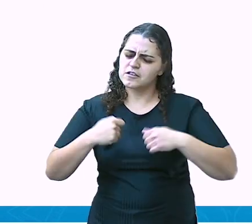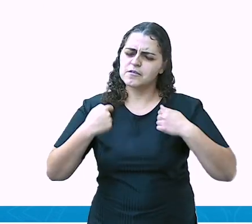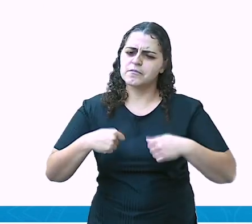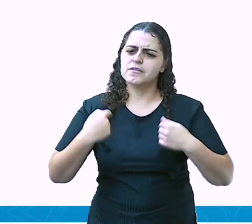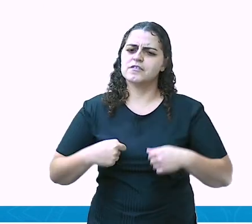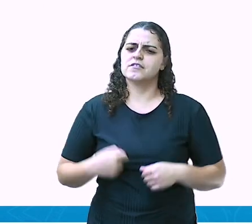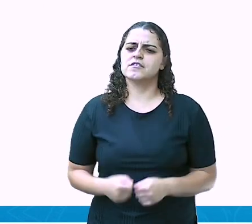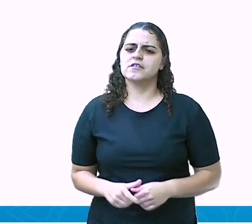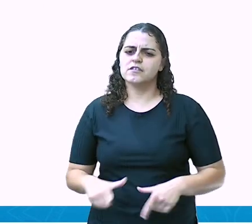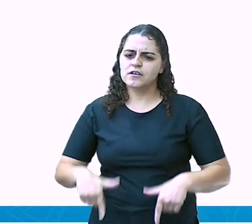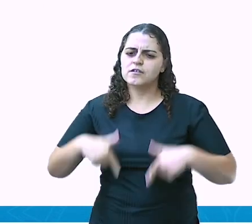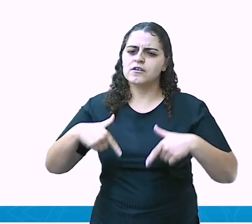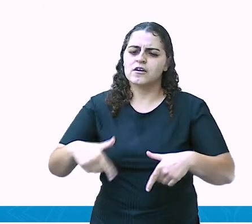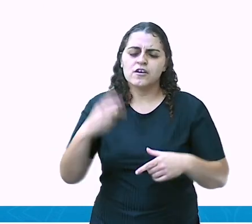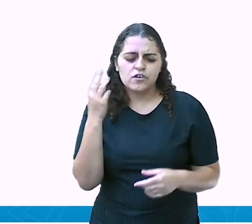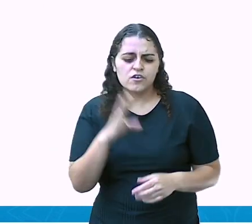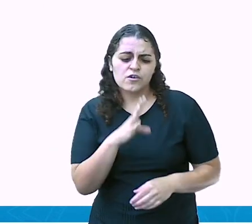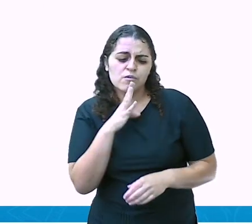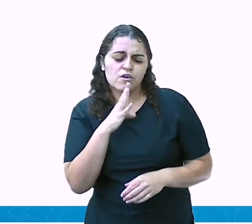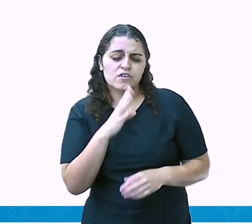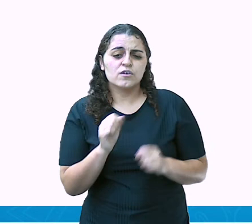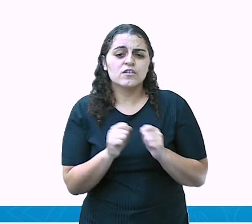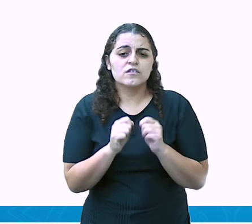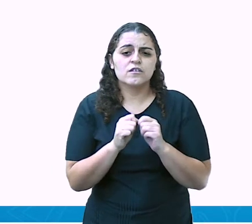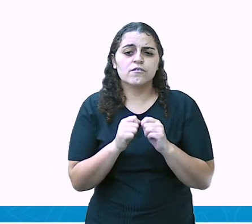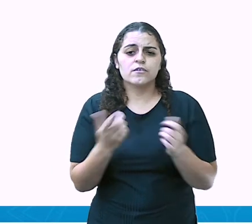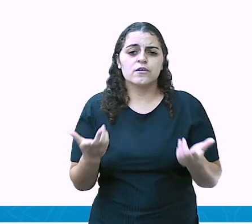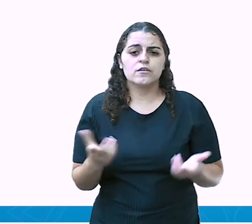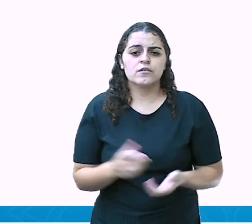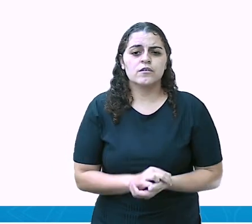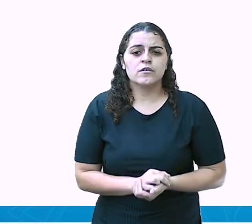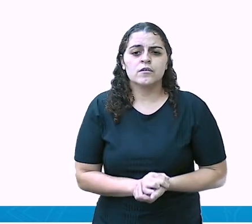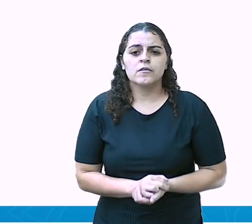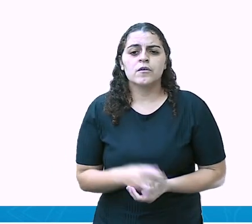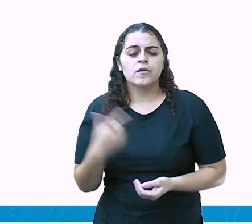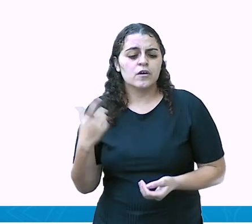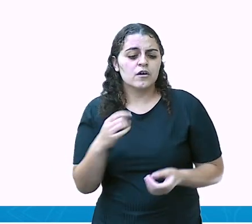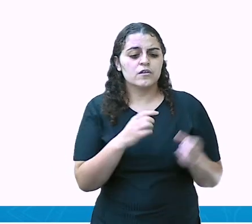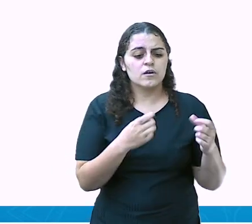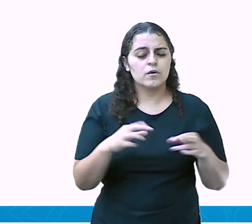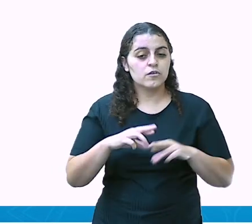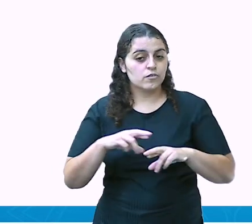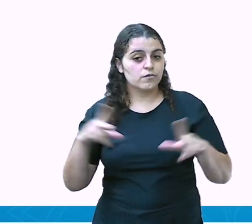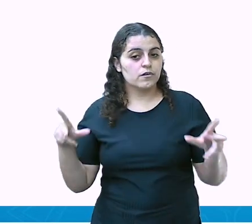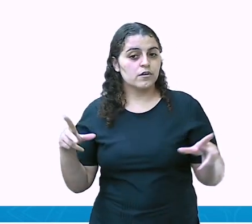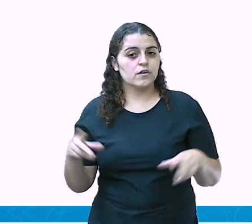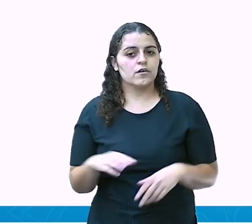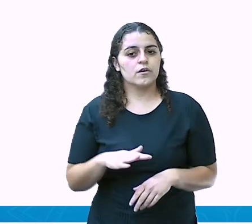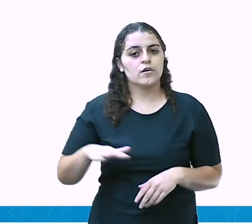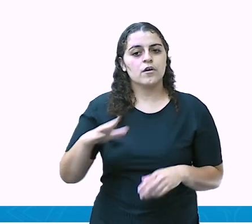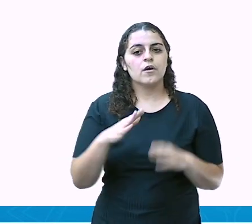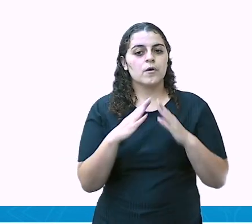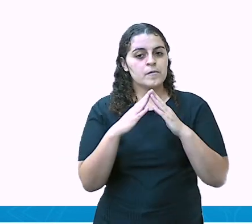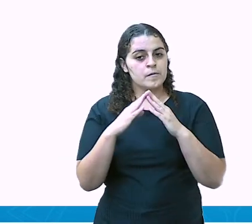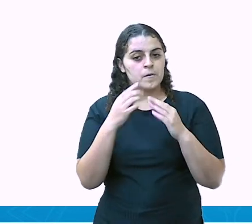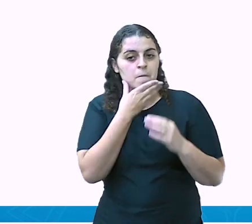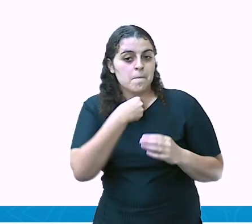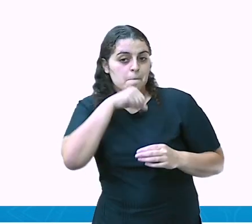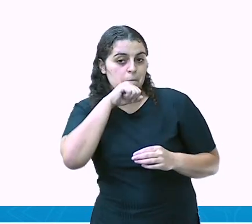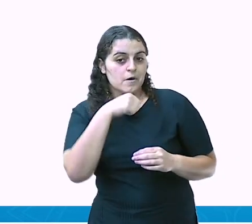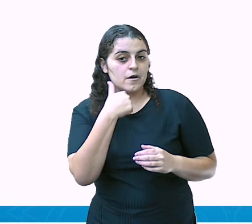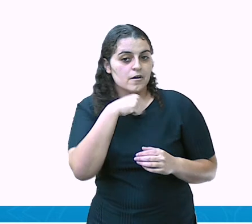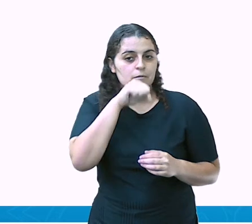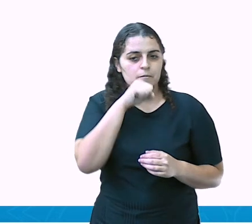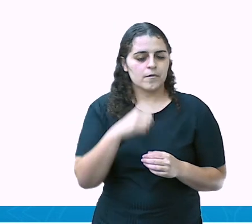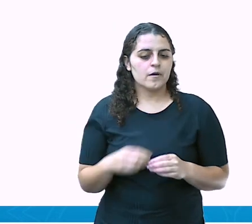engajar nisso aí, conhecer o que está sendo feito, porque cada um vai estimular na sua área. Você, pai e mãe, vai estimular em casa, no